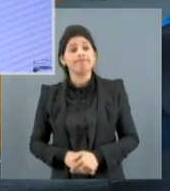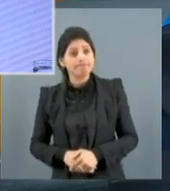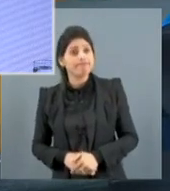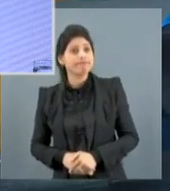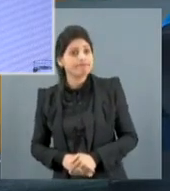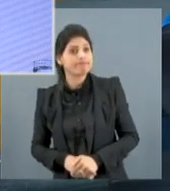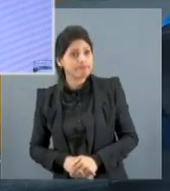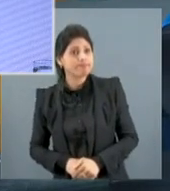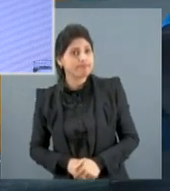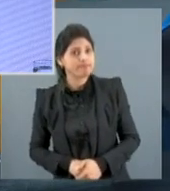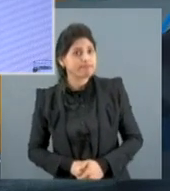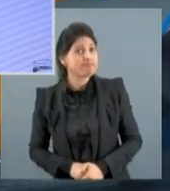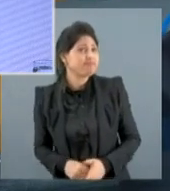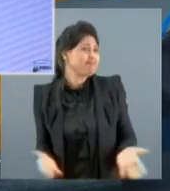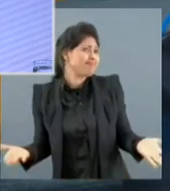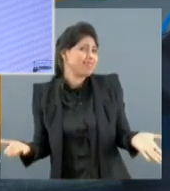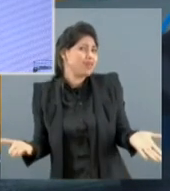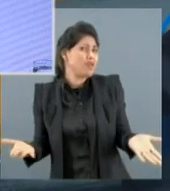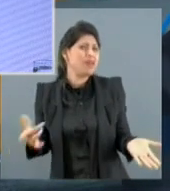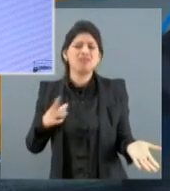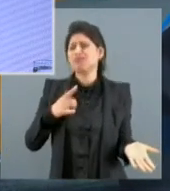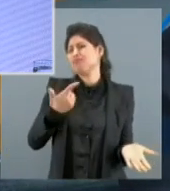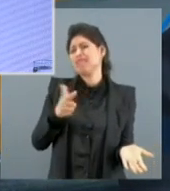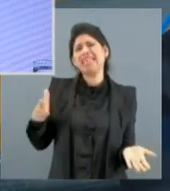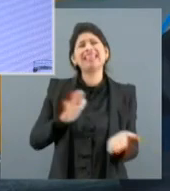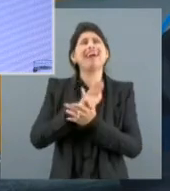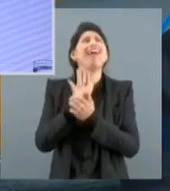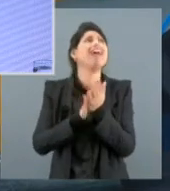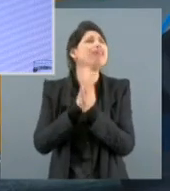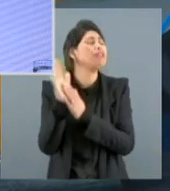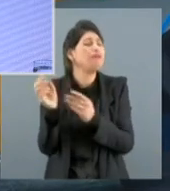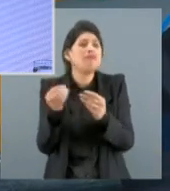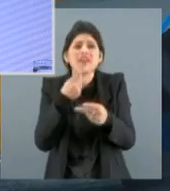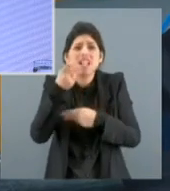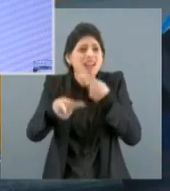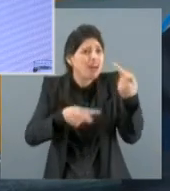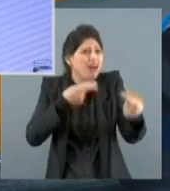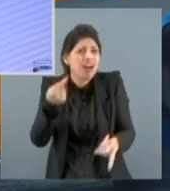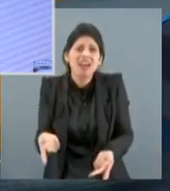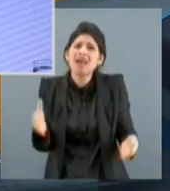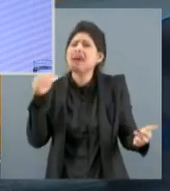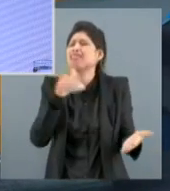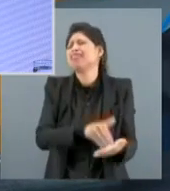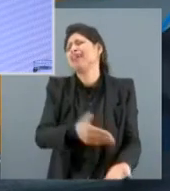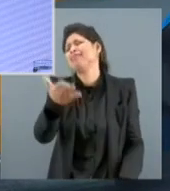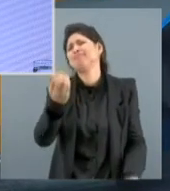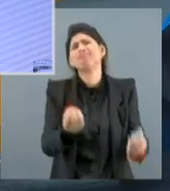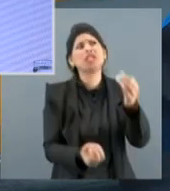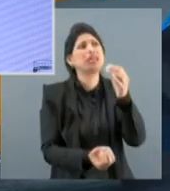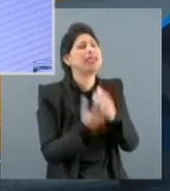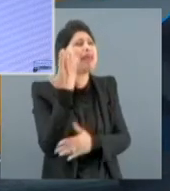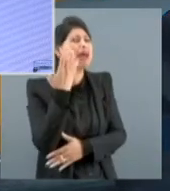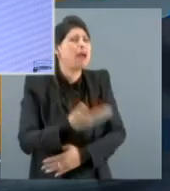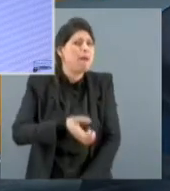dá sem planejamento, sem logística, sem armas. Aquelas pessoas não teriam condições de